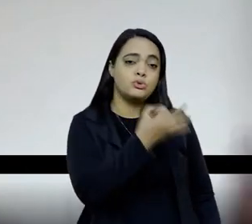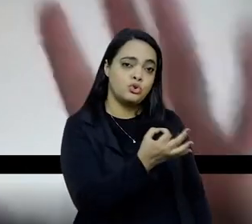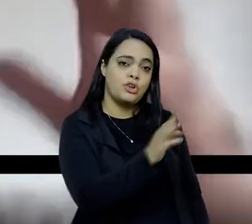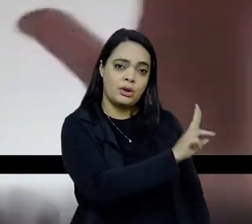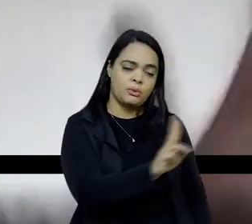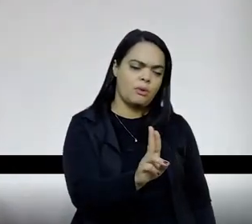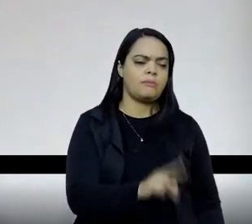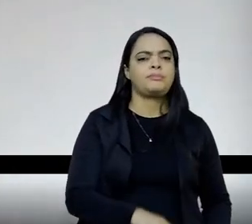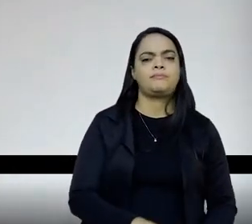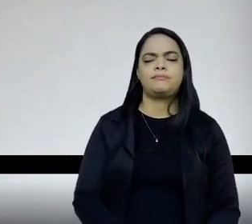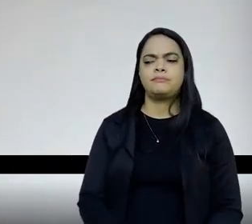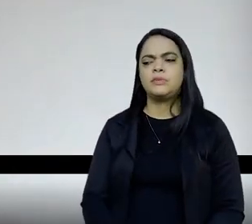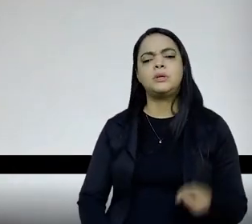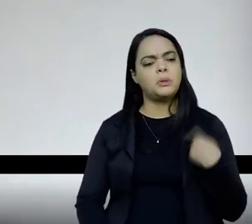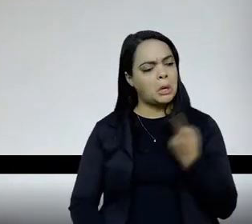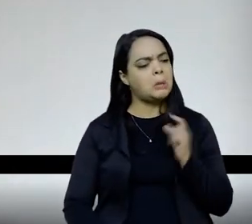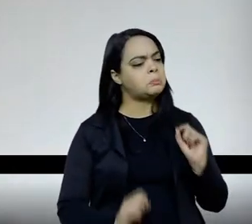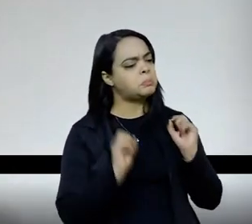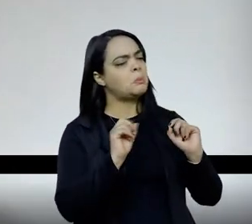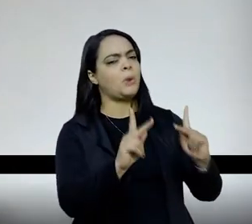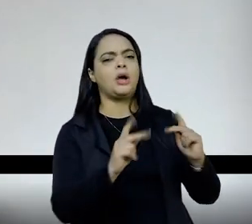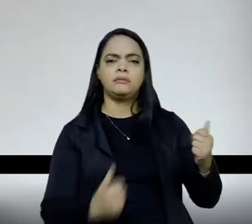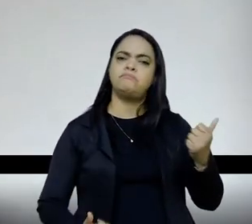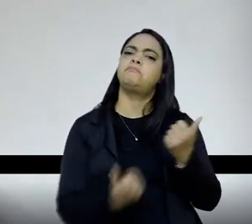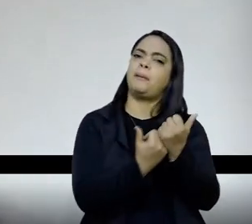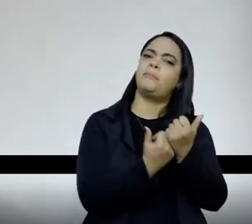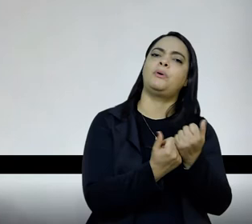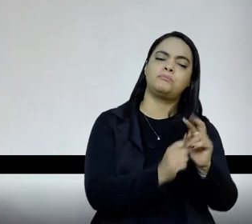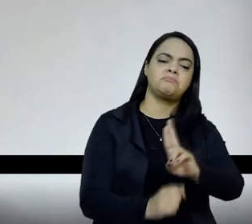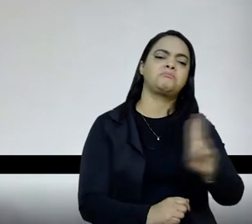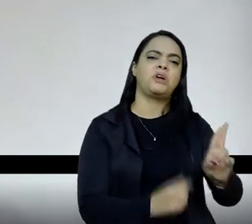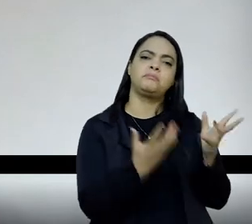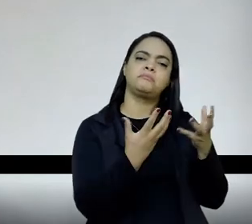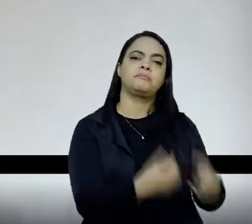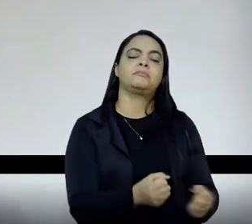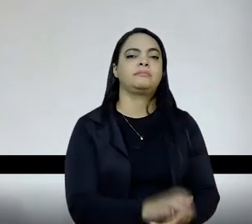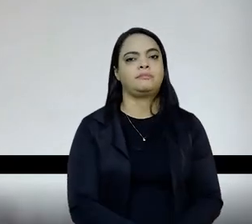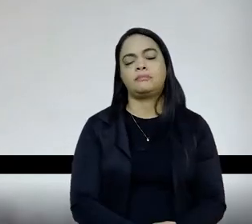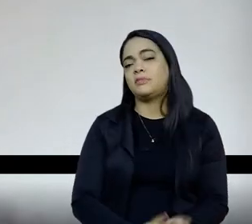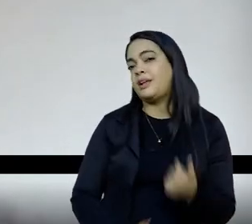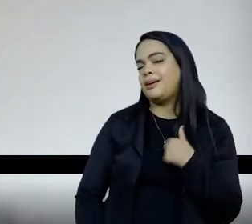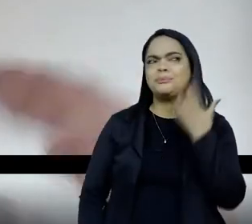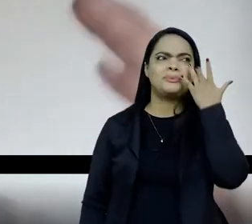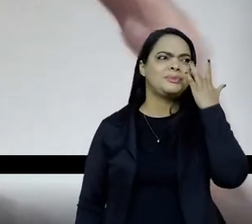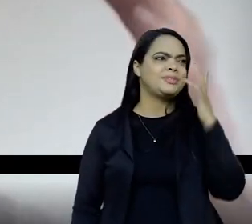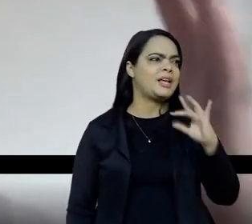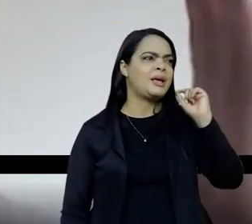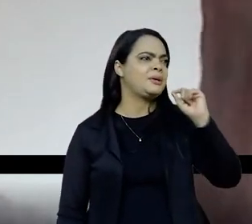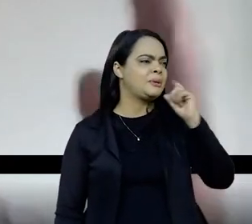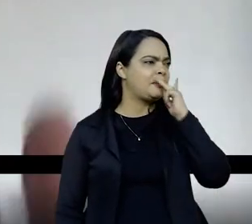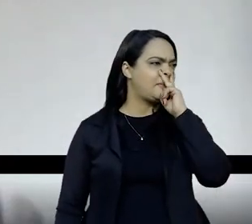e a gente confluía para esse nome, e por algum motivo, não sei se faltou luz, ou se